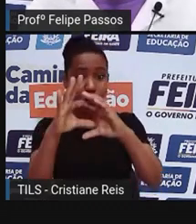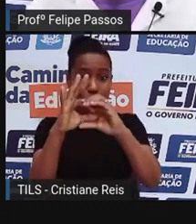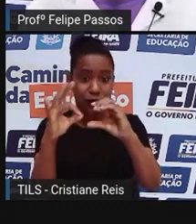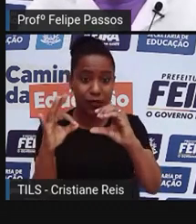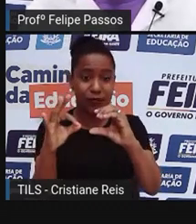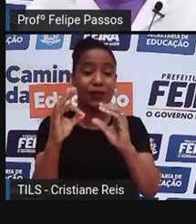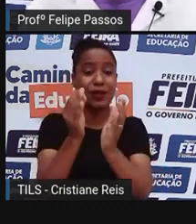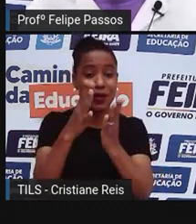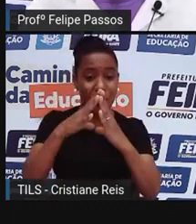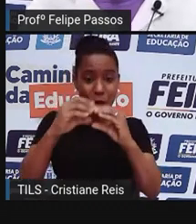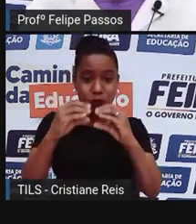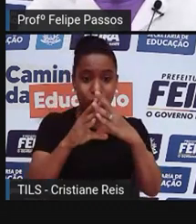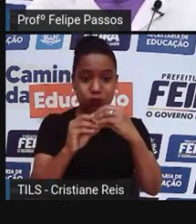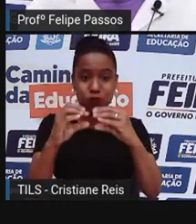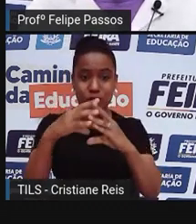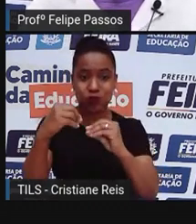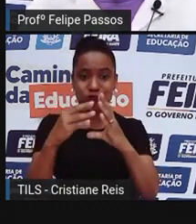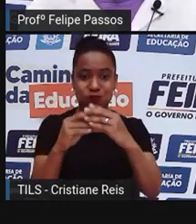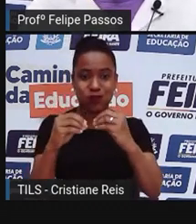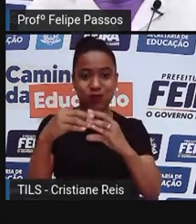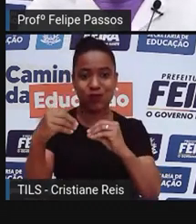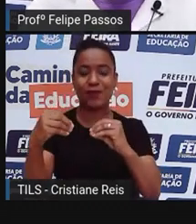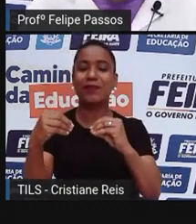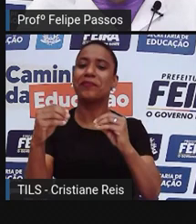células, né? No caso,